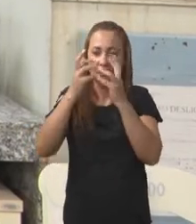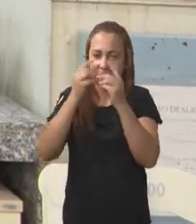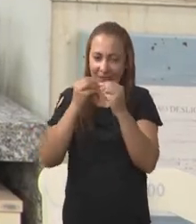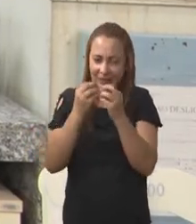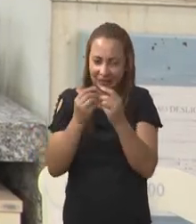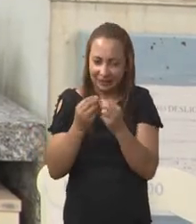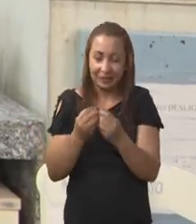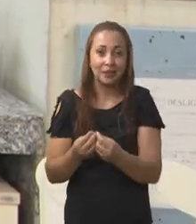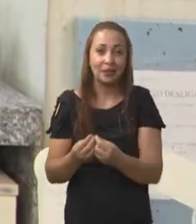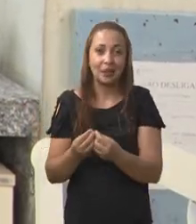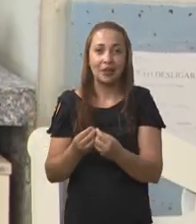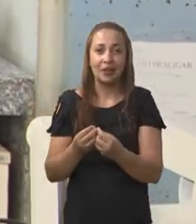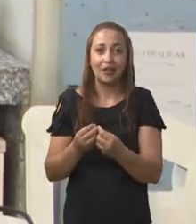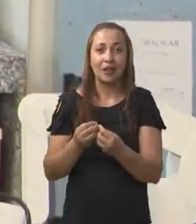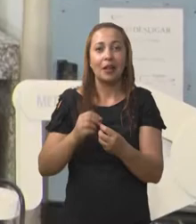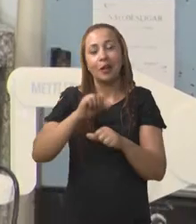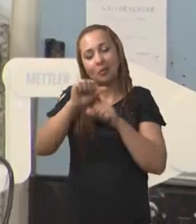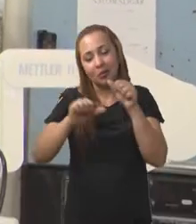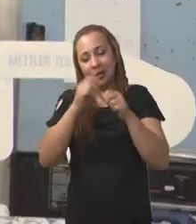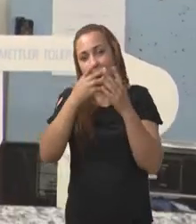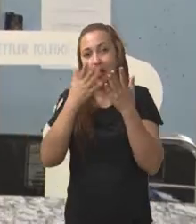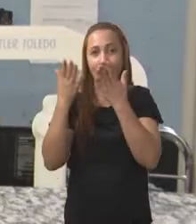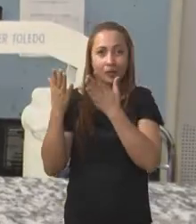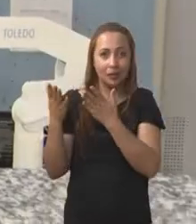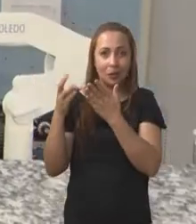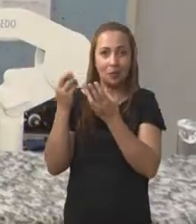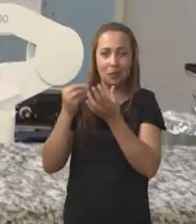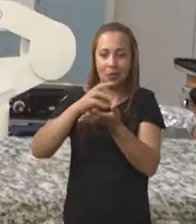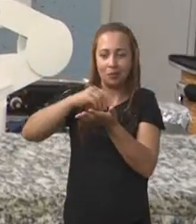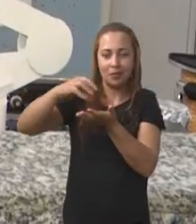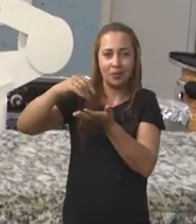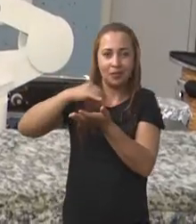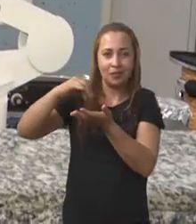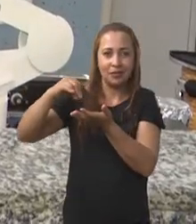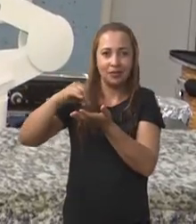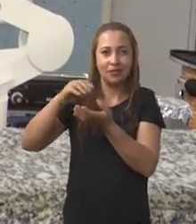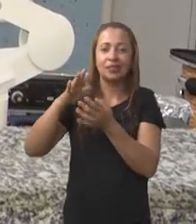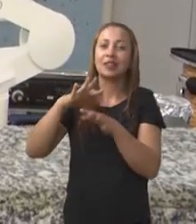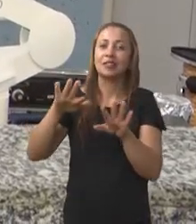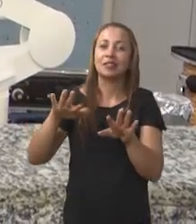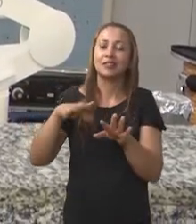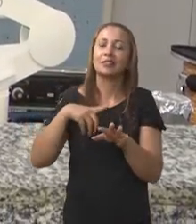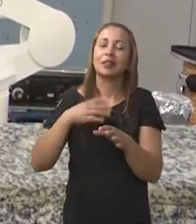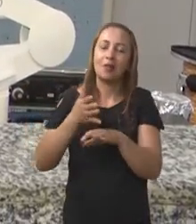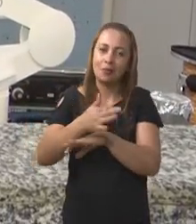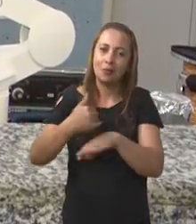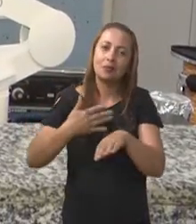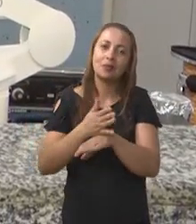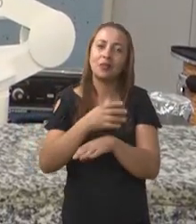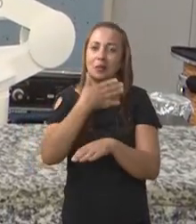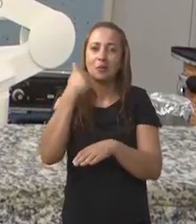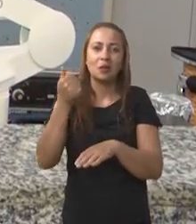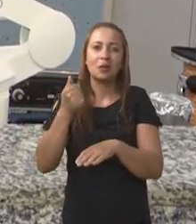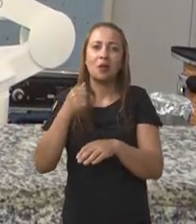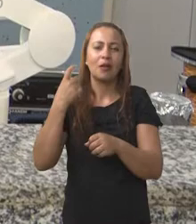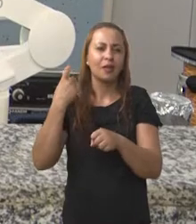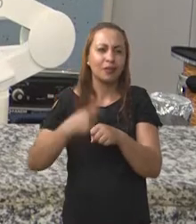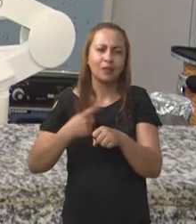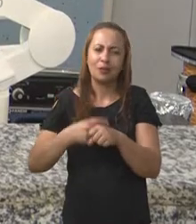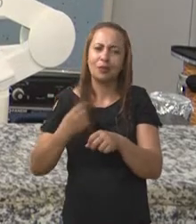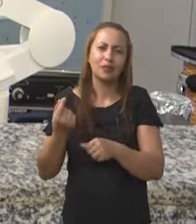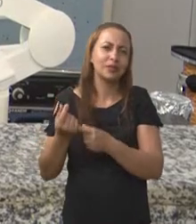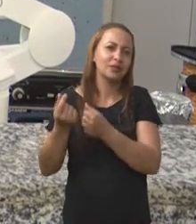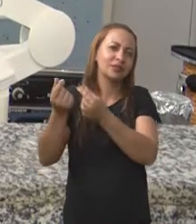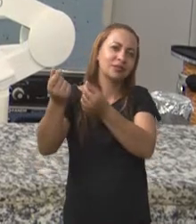transformando, como vocês podem ver aqui, num composto farináceo, um pó. Aí sim, ele tem uma viabilidade maior, uma durabilidade